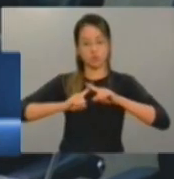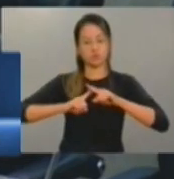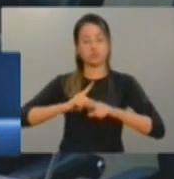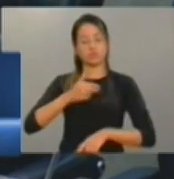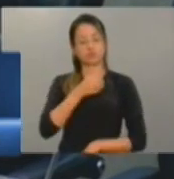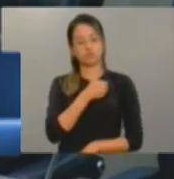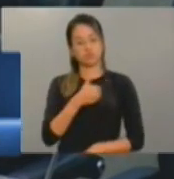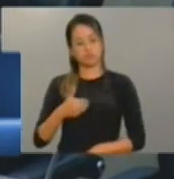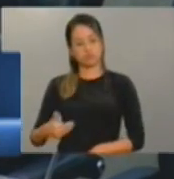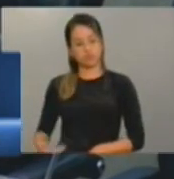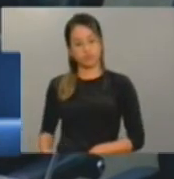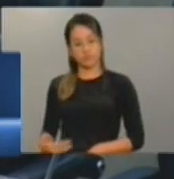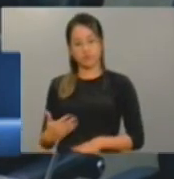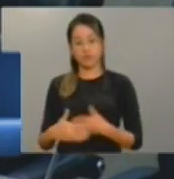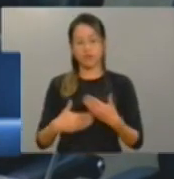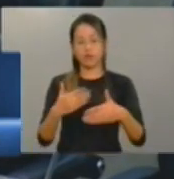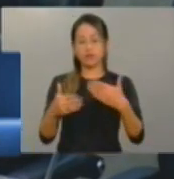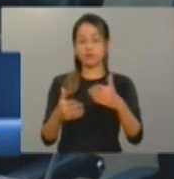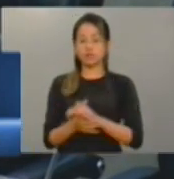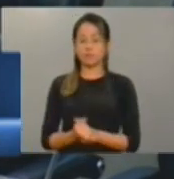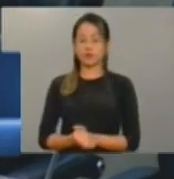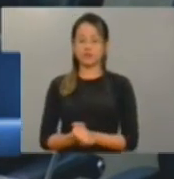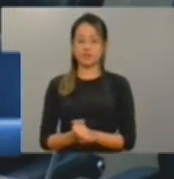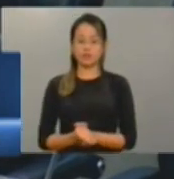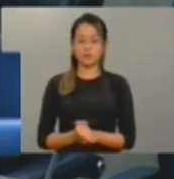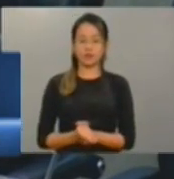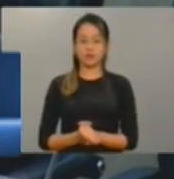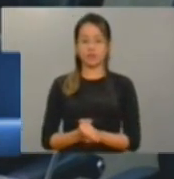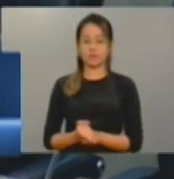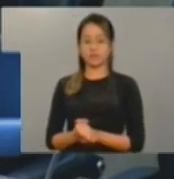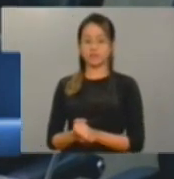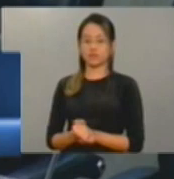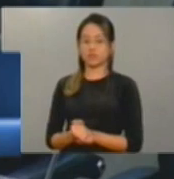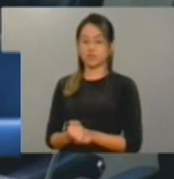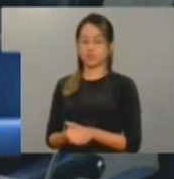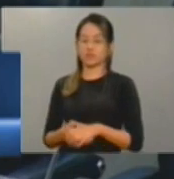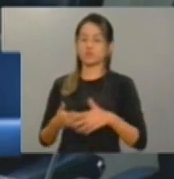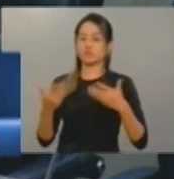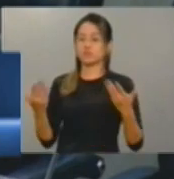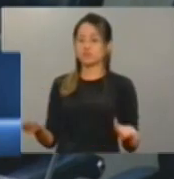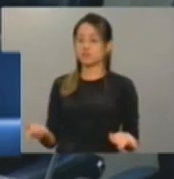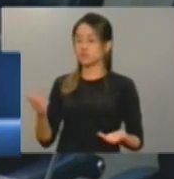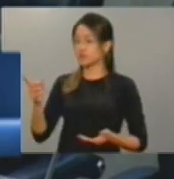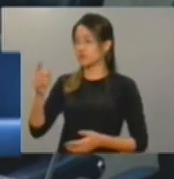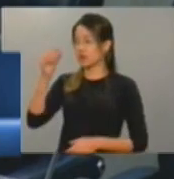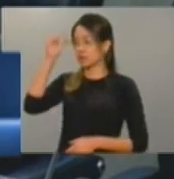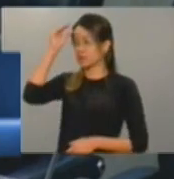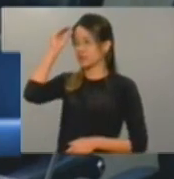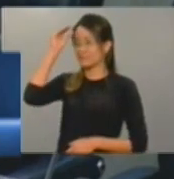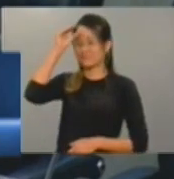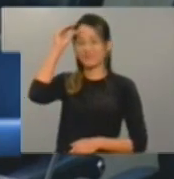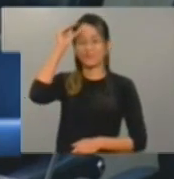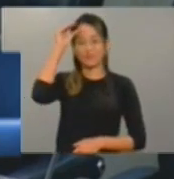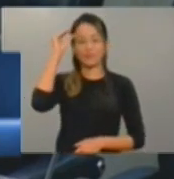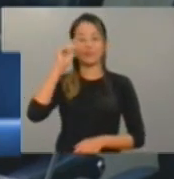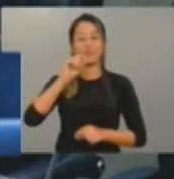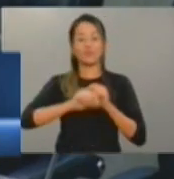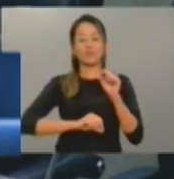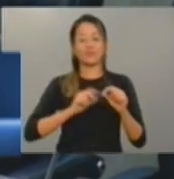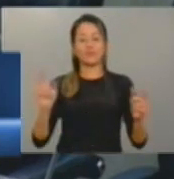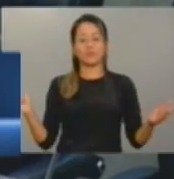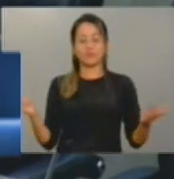desenvolveu um plano de ação de convenção com a seca com várias medidas. O fato do governador colocar na pauta como